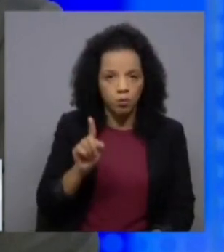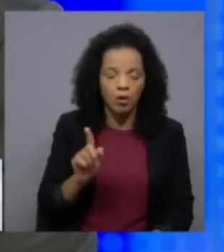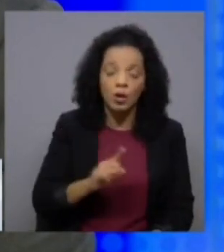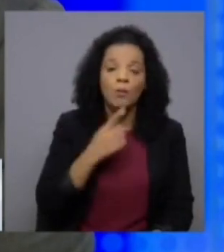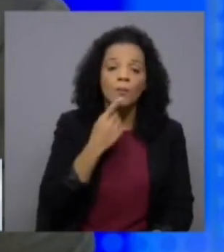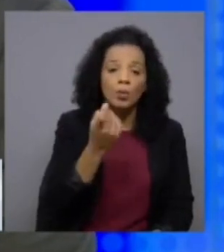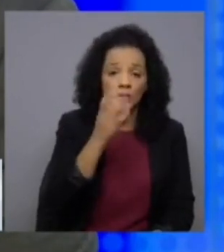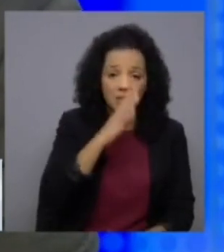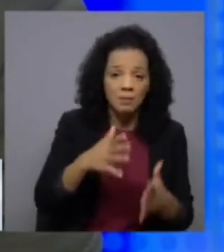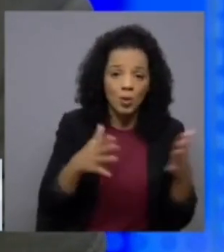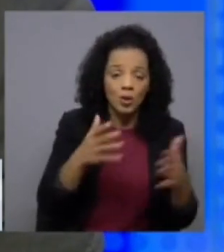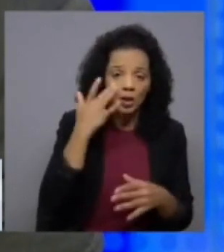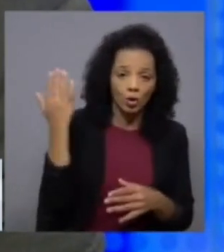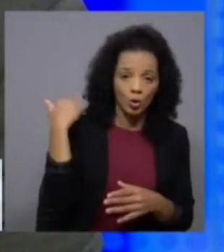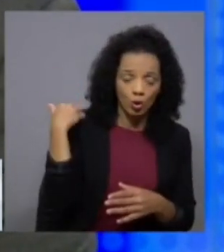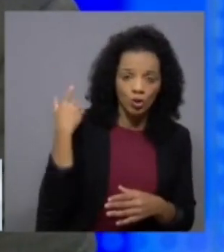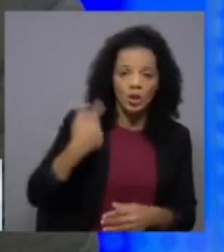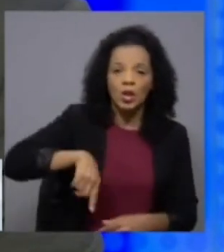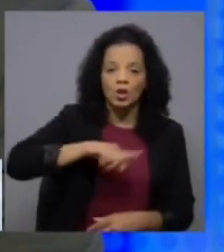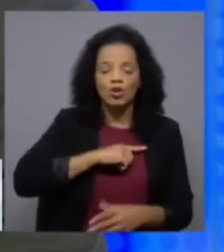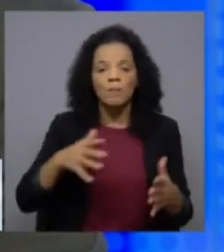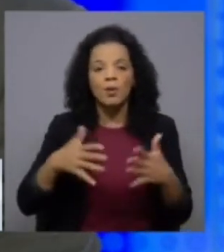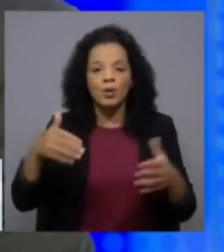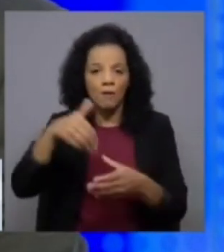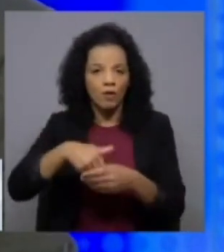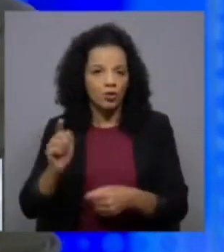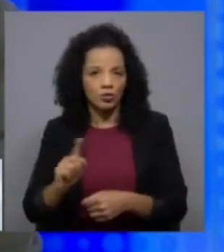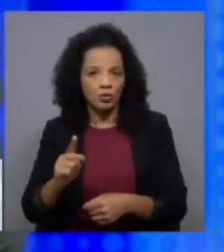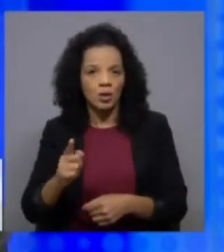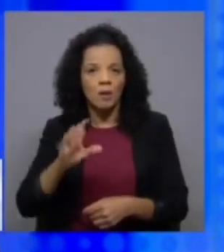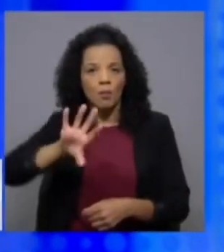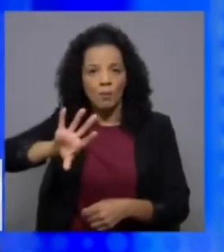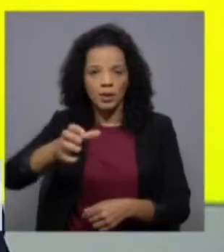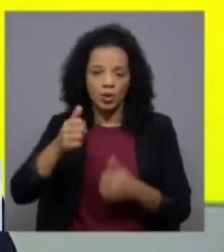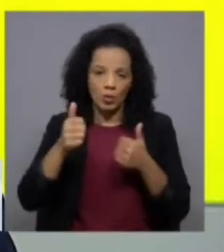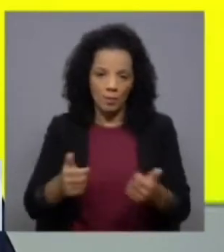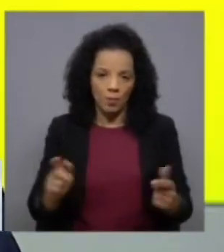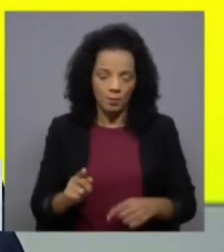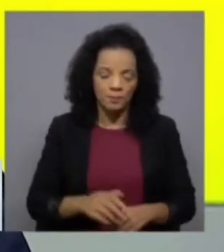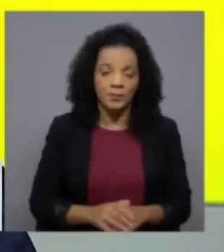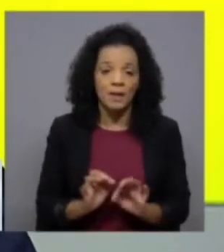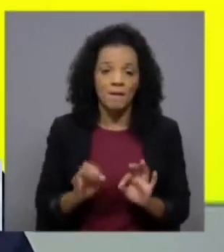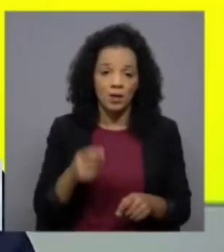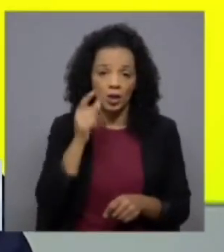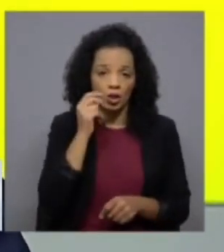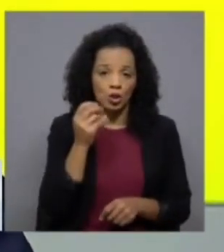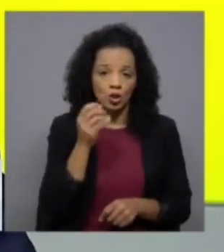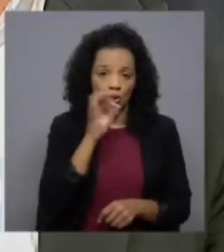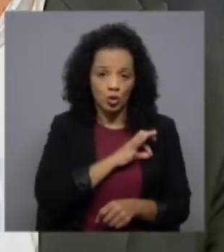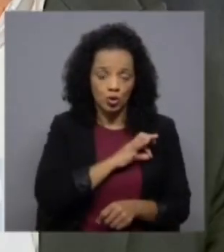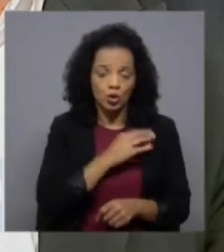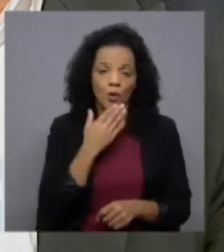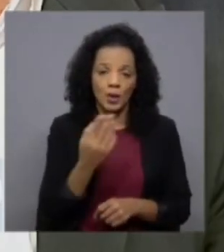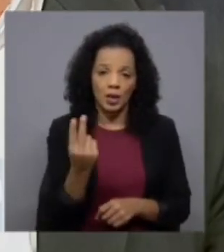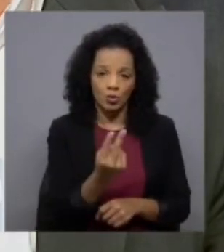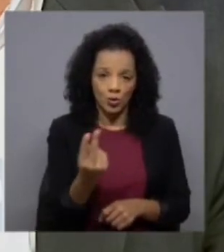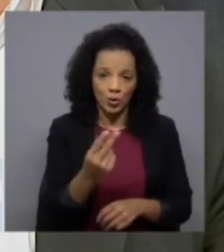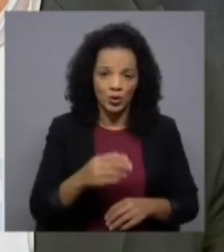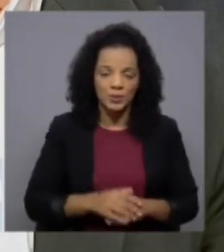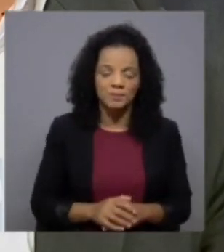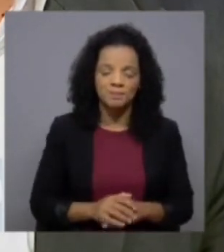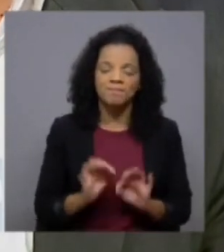maioria absoluta António Costa não, nós não queremos uma maioria absoluta nós achamos que é indesejável para o país tenho que terminar meus senhores muito obrigado a ambos